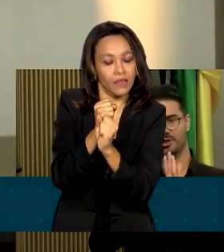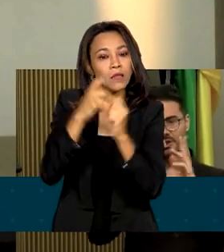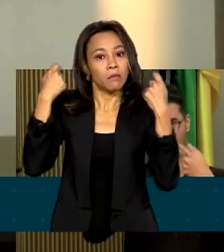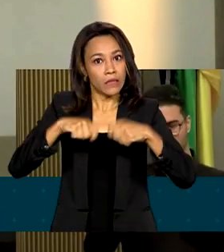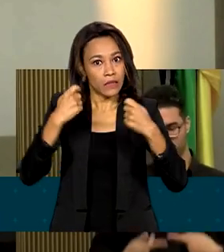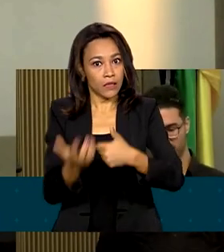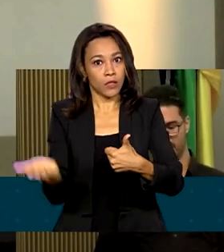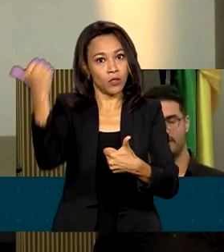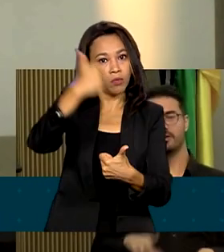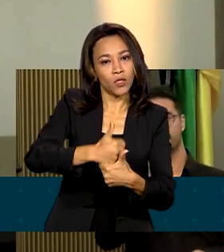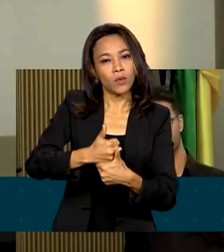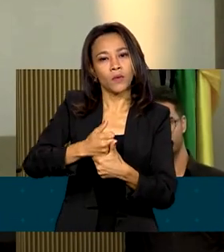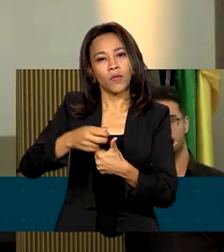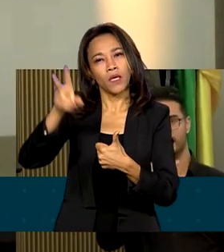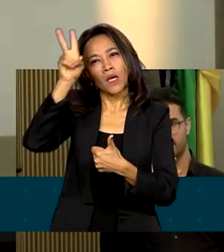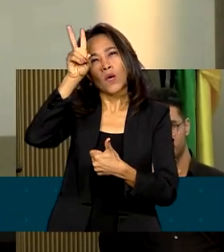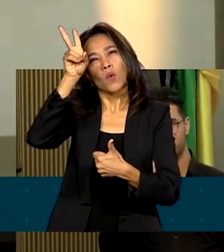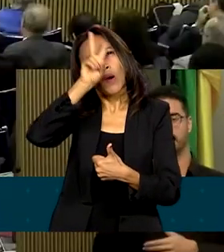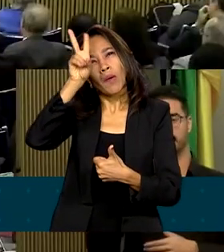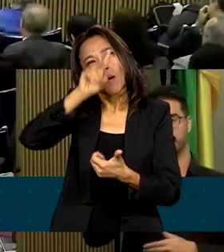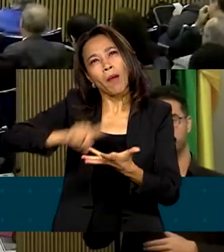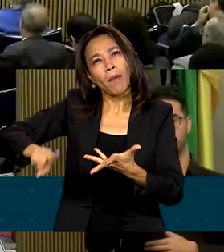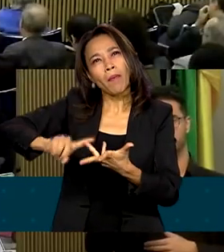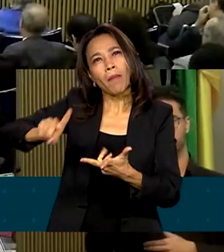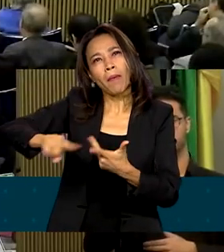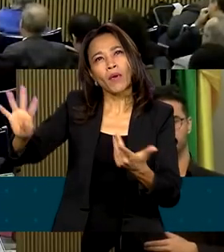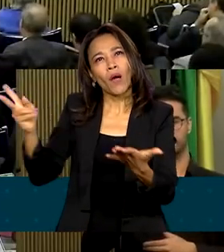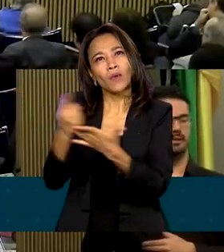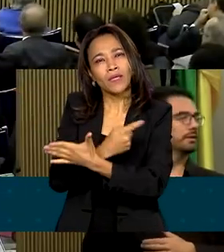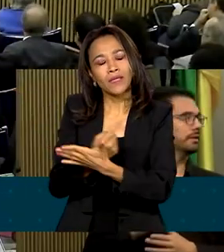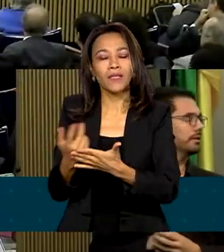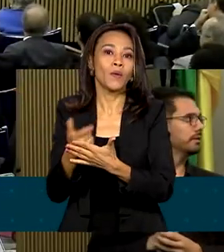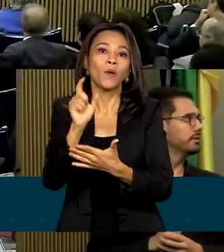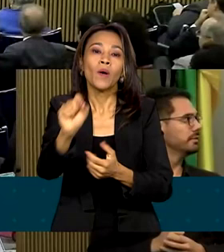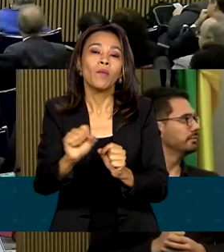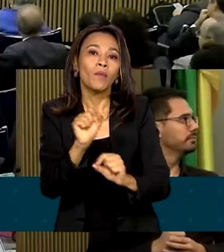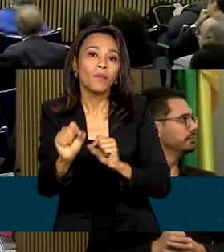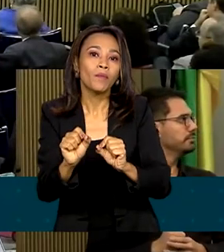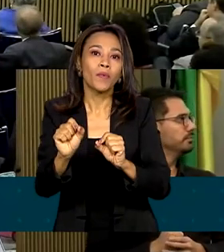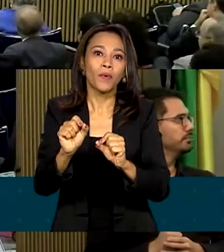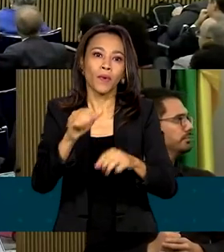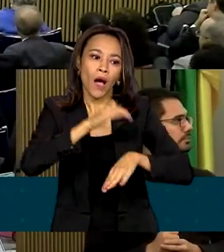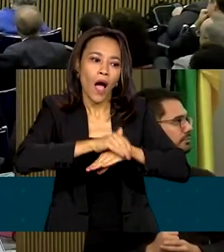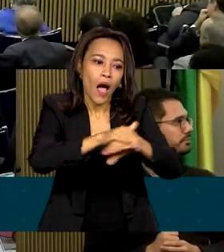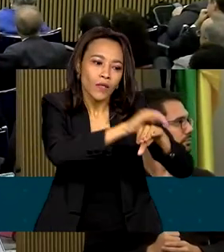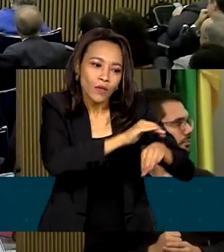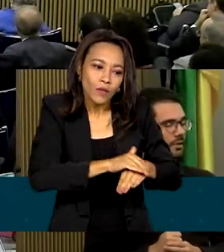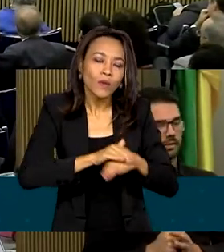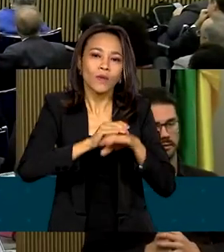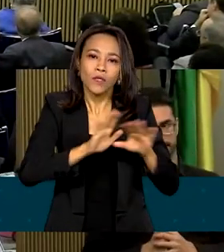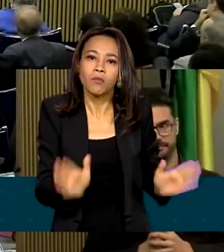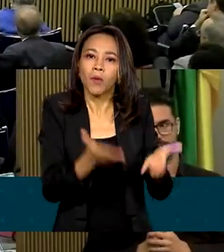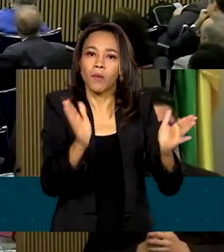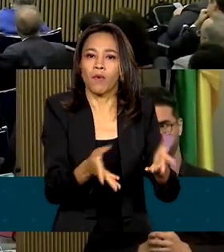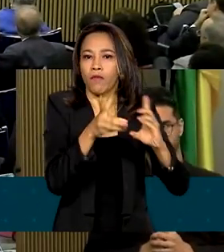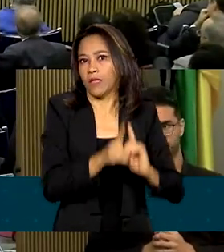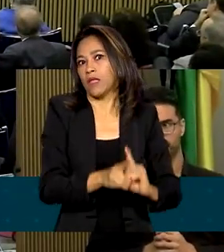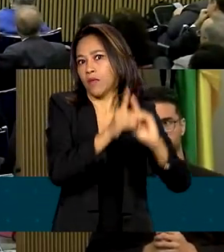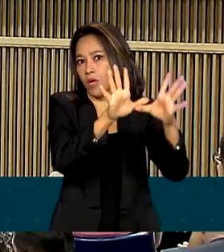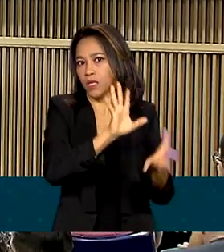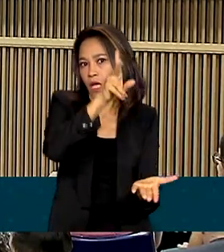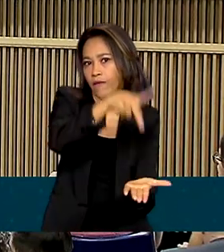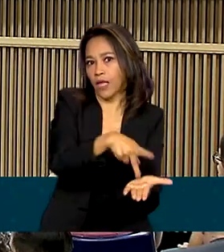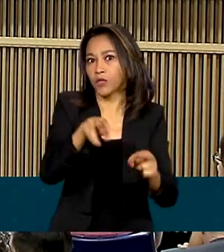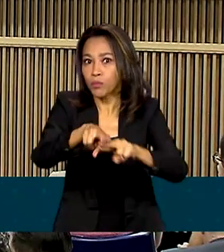substituir as memórias desse acontecimento por atos que promovam a democracia e a verdade. Daí a decisão de